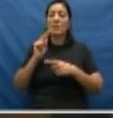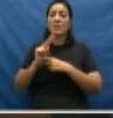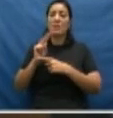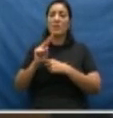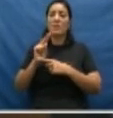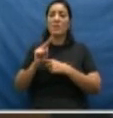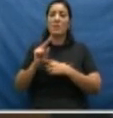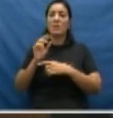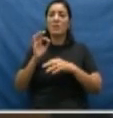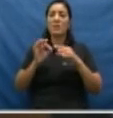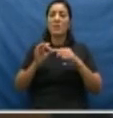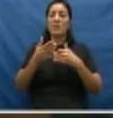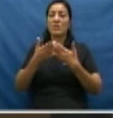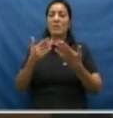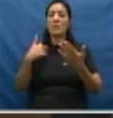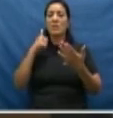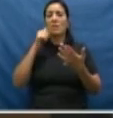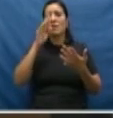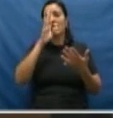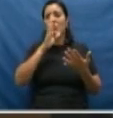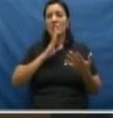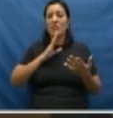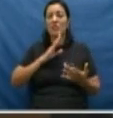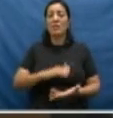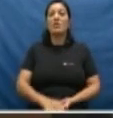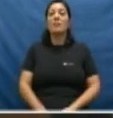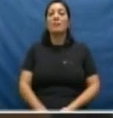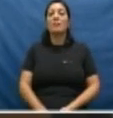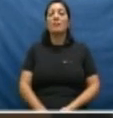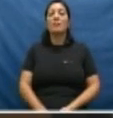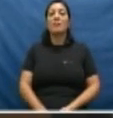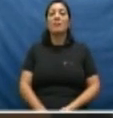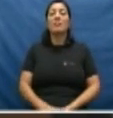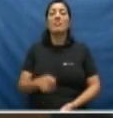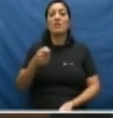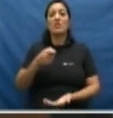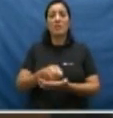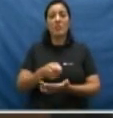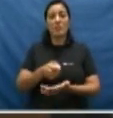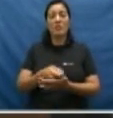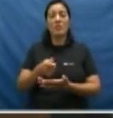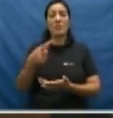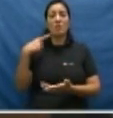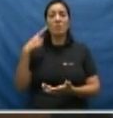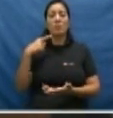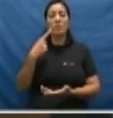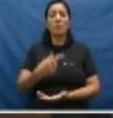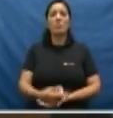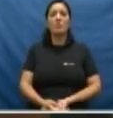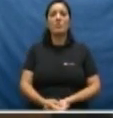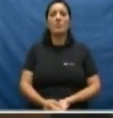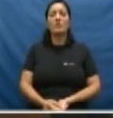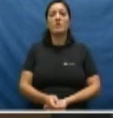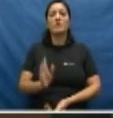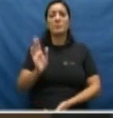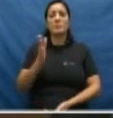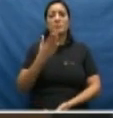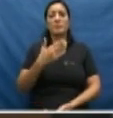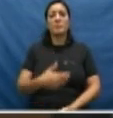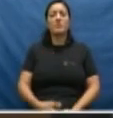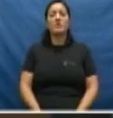judiciária gratuita para aquelas mulheres que não podem pagar. que tem que ter o acompanhamento de um advogado. Pode passar.